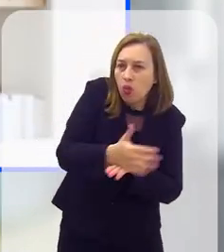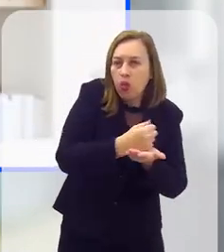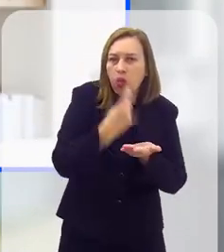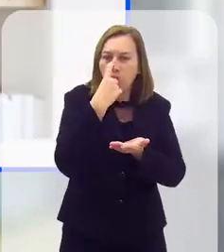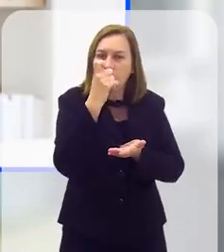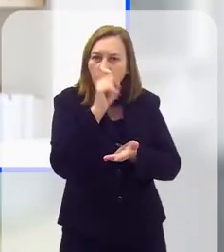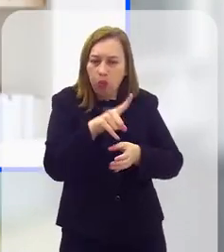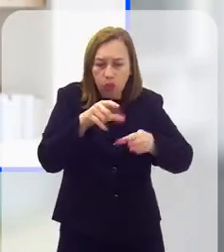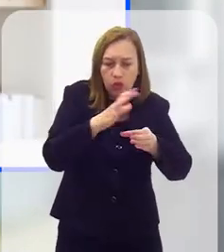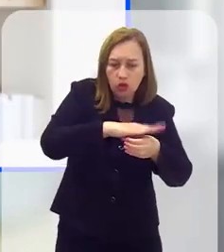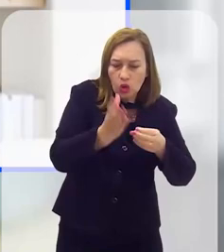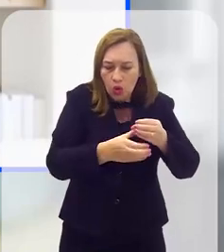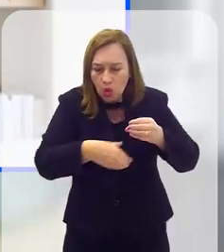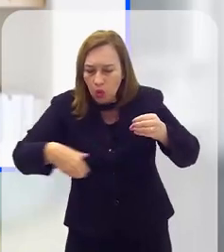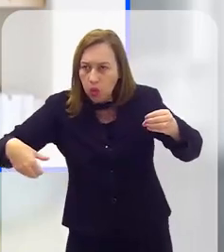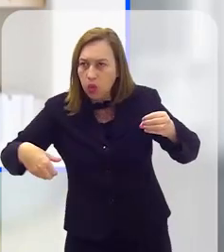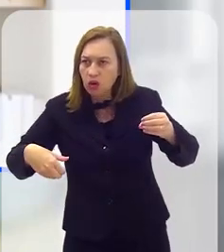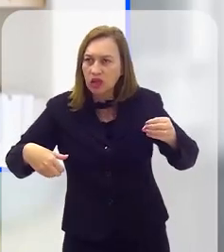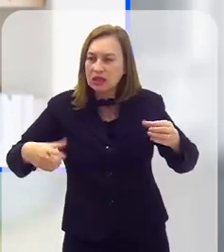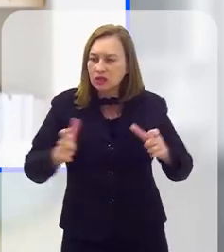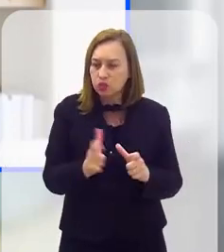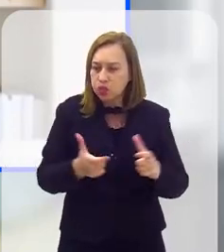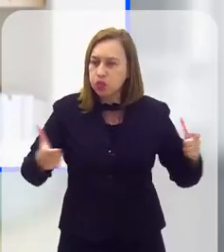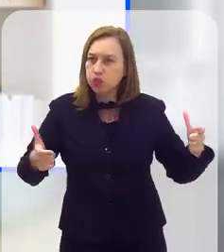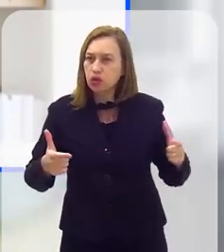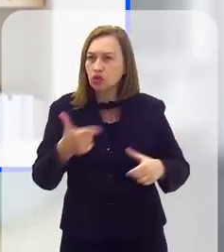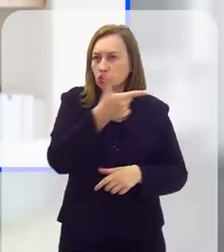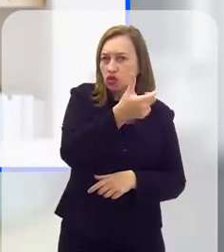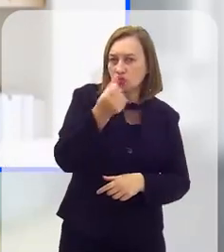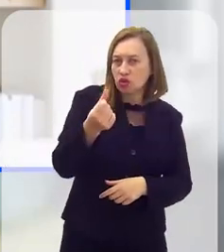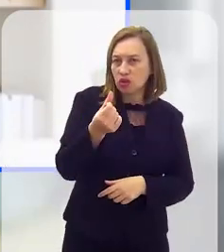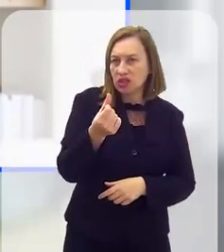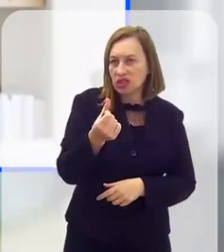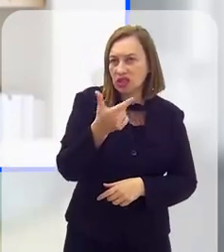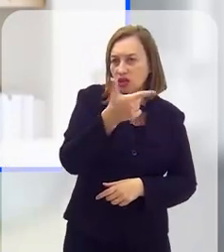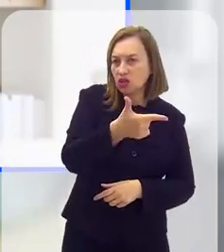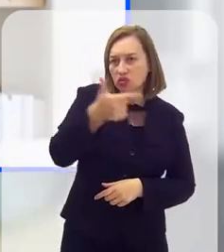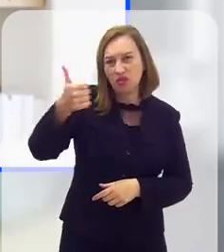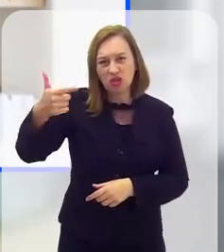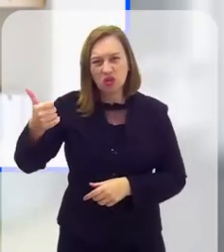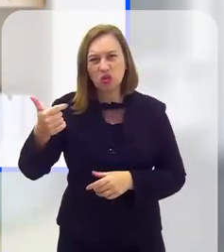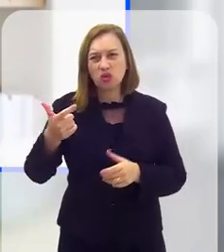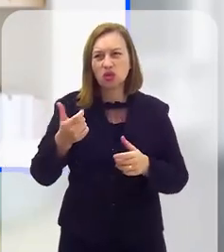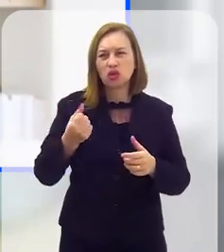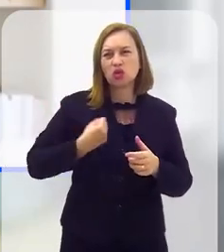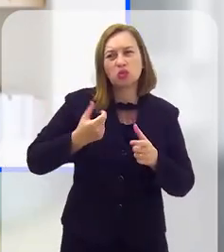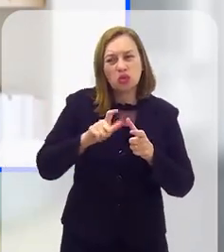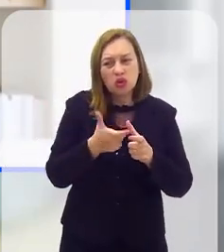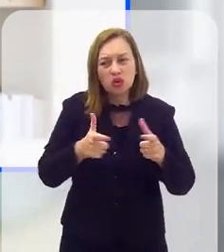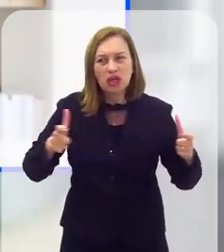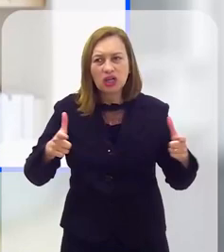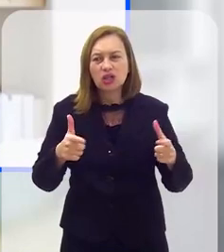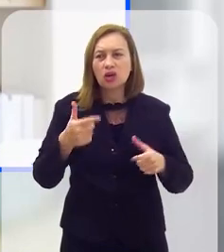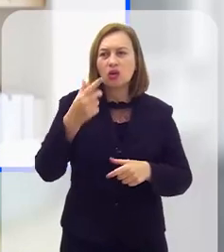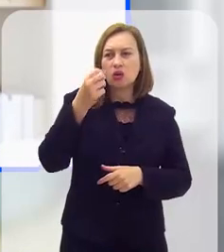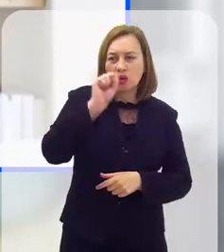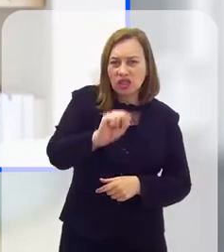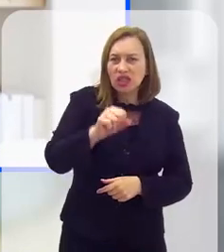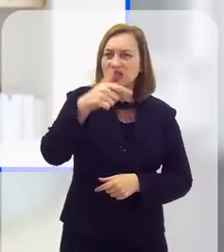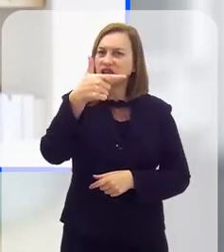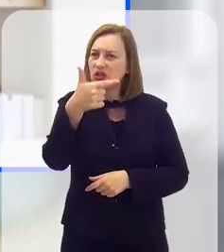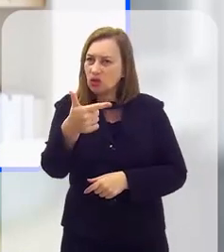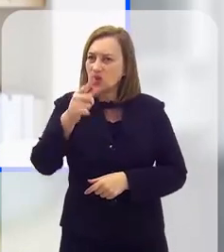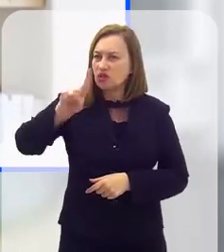população à coleta de lixo e rede de esgoto cresceu no país entre 2016 e 2022. O percentual aumentou de